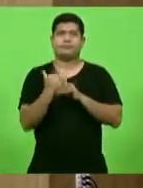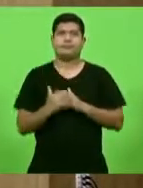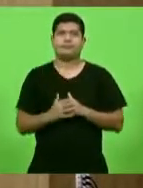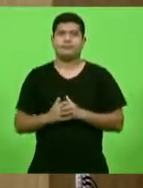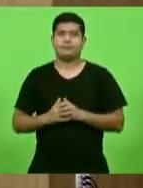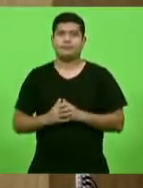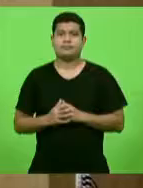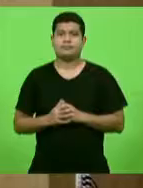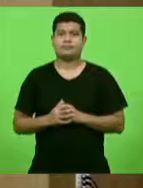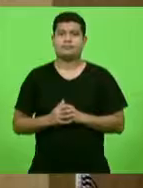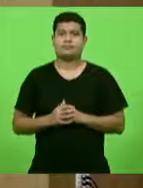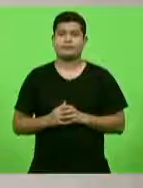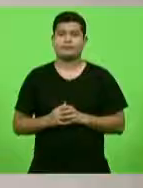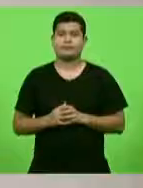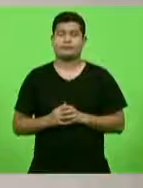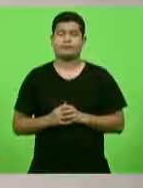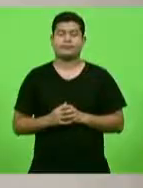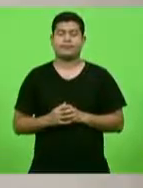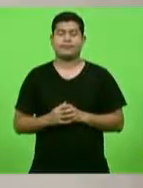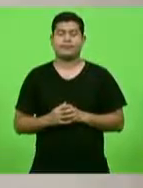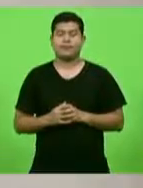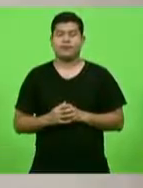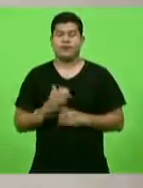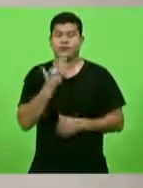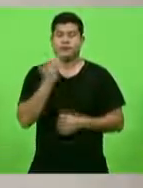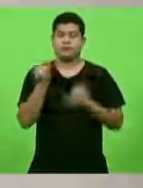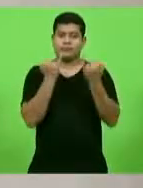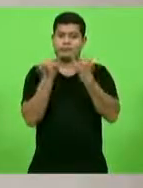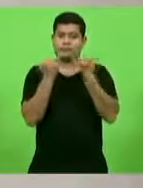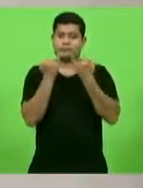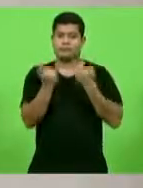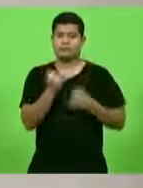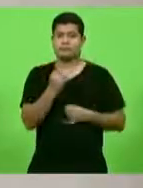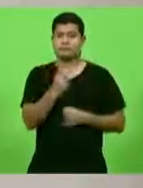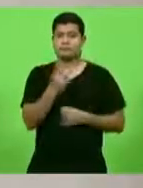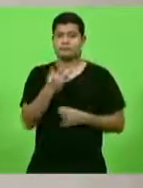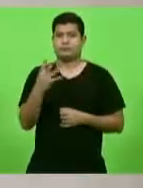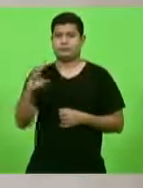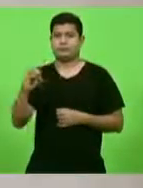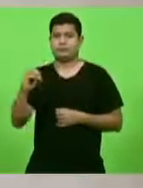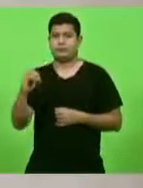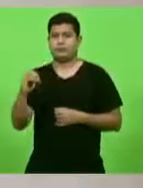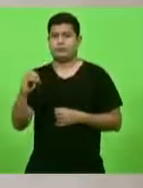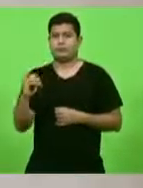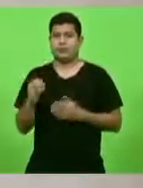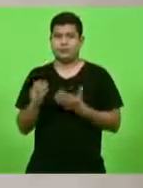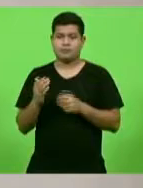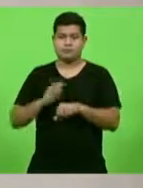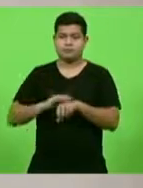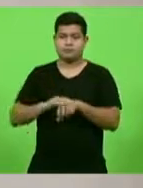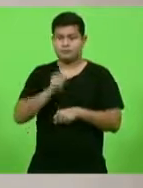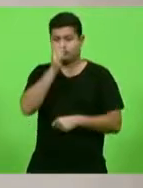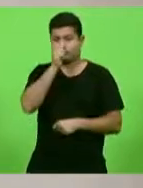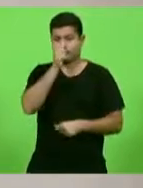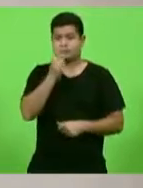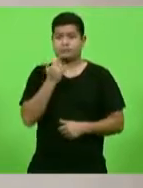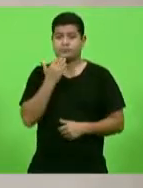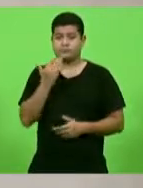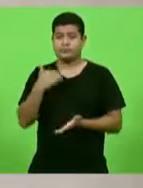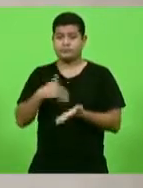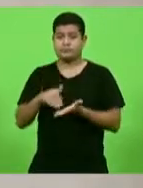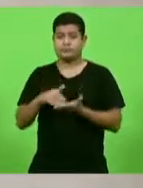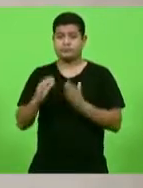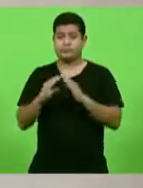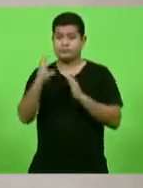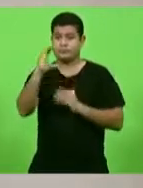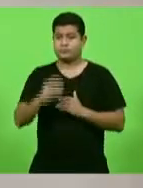Aprovado pela maioria. Pedido de informação. Pedido de informação número 240. Deputado João Amin, solicitando ao secretário de Estado da Casa Civil